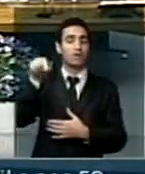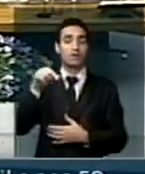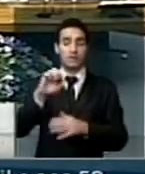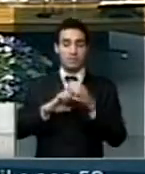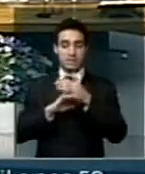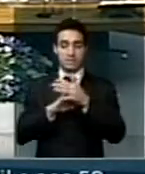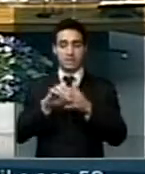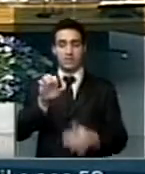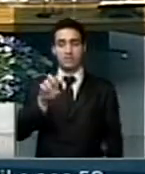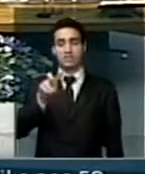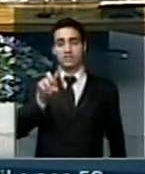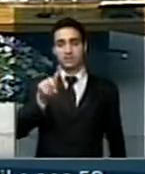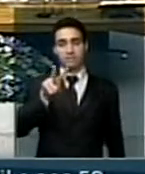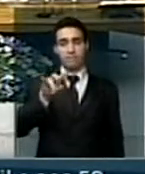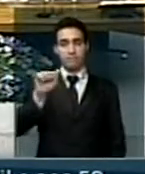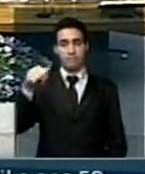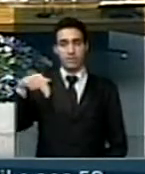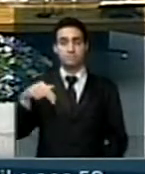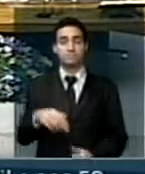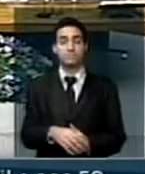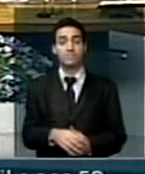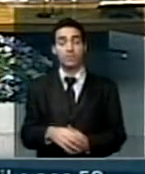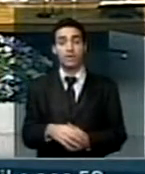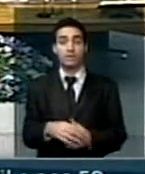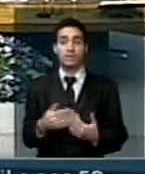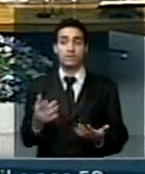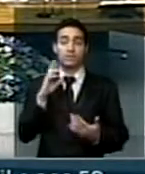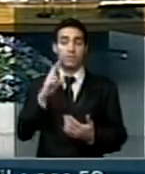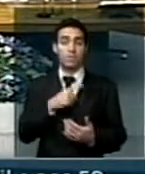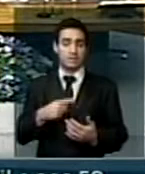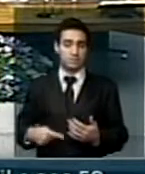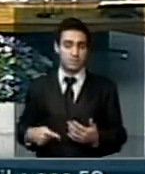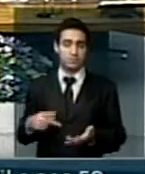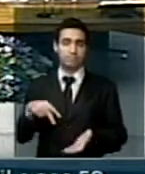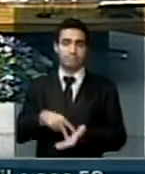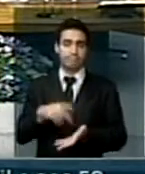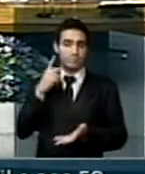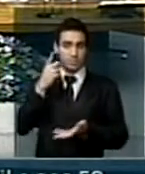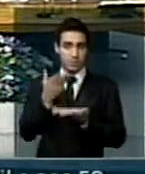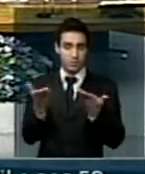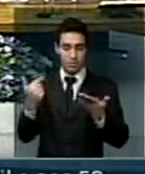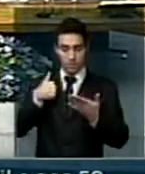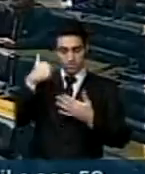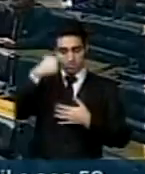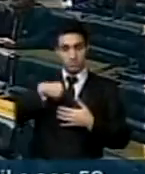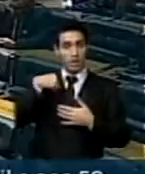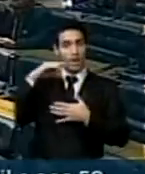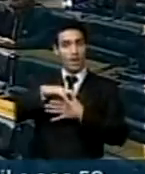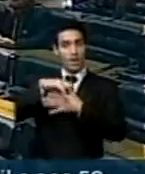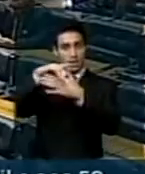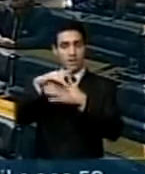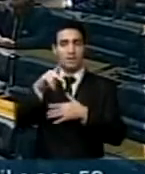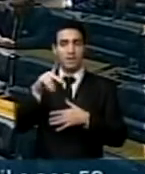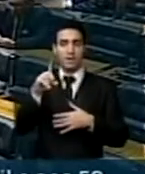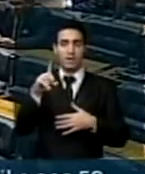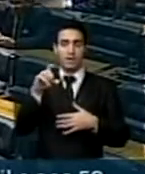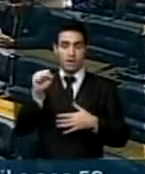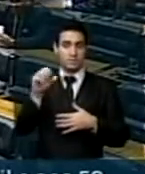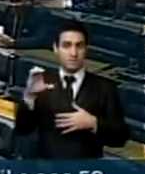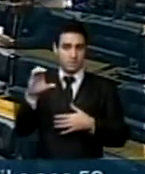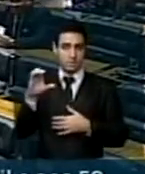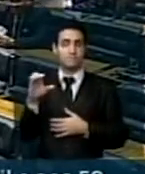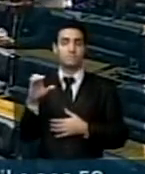Edivan Amorim. Mas, senhor presidente, senhoras e senhores deputados, é com satisfação que, como líder do Partido Social Cristão do PSC,